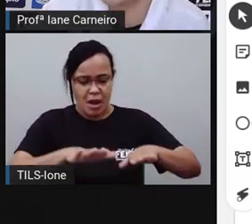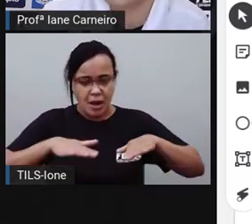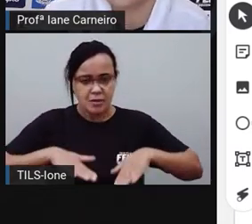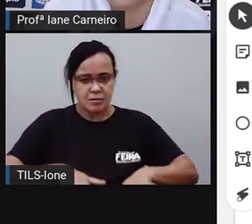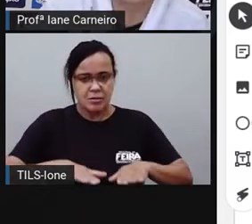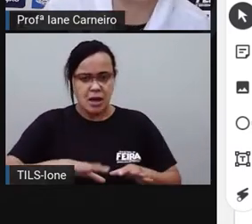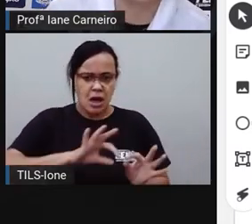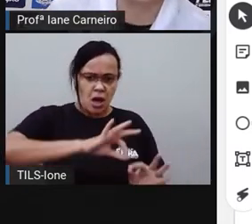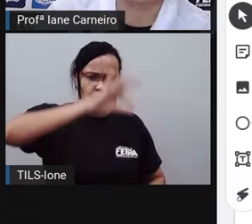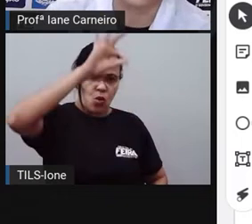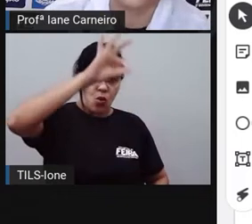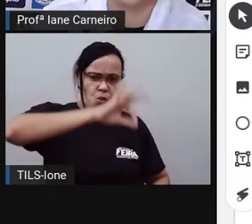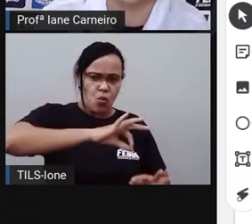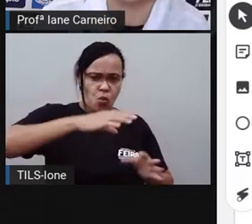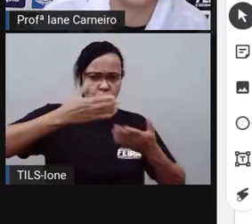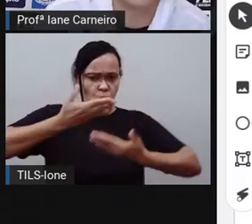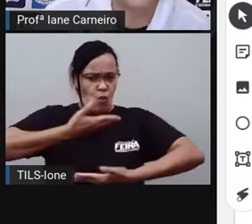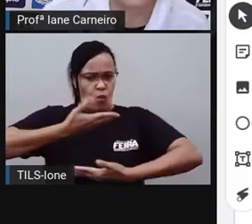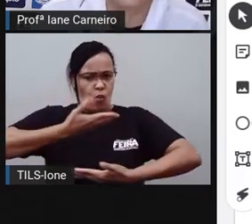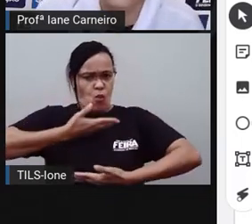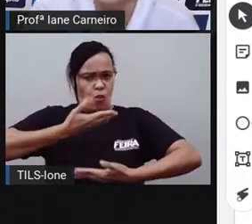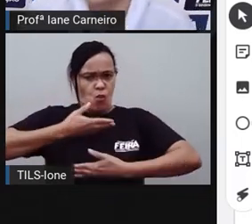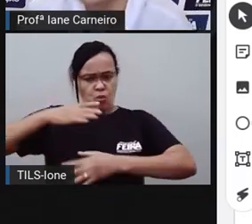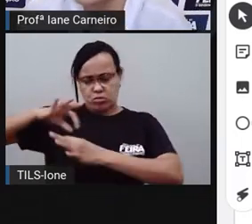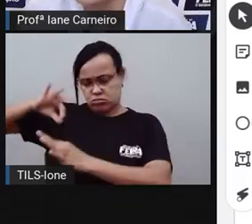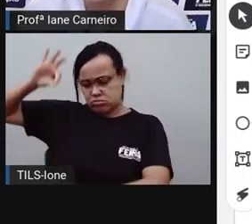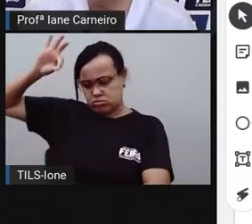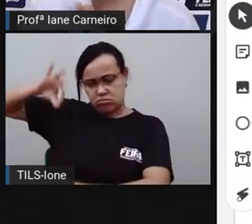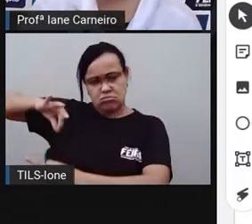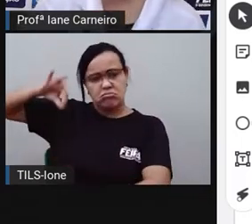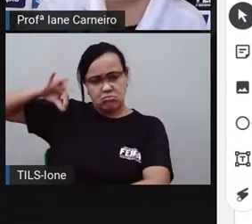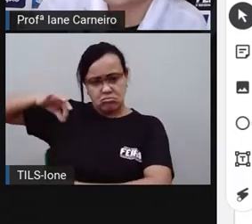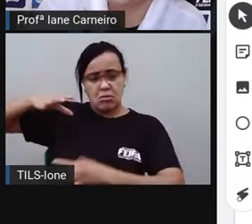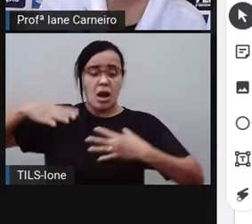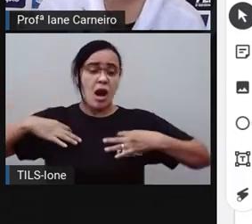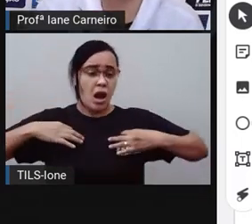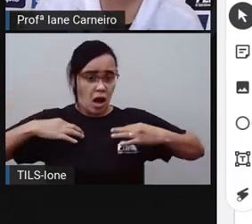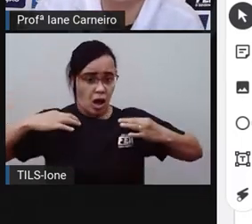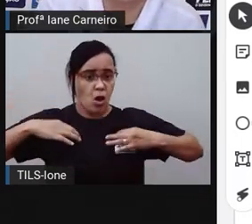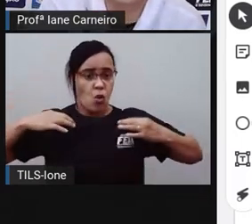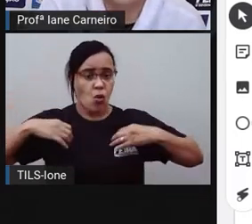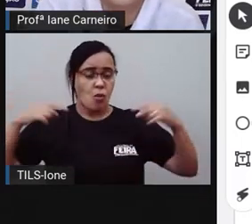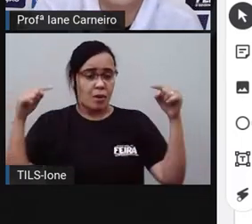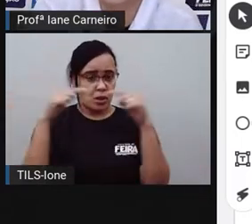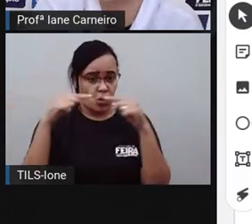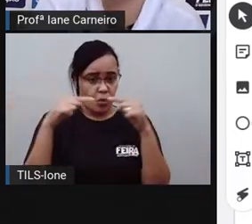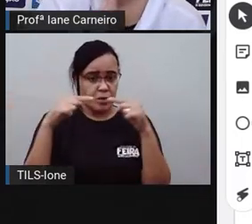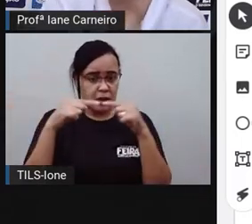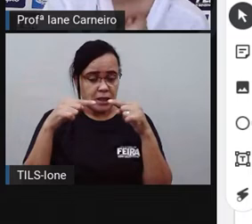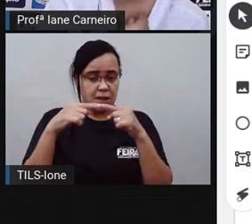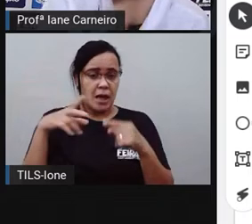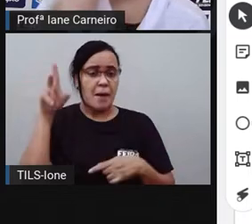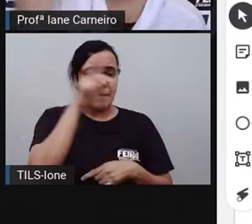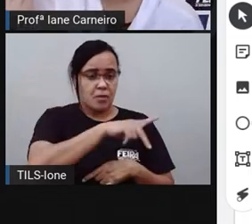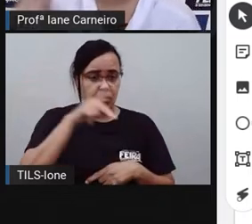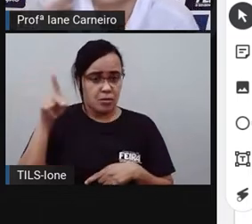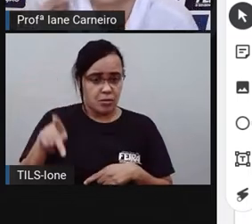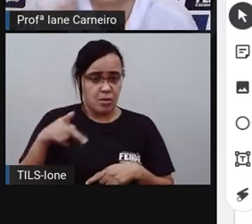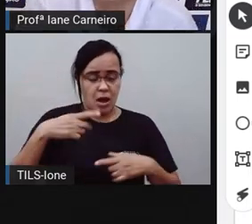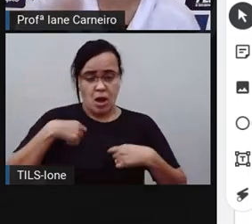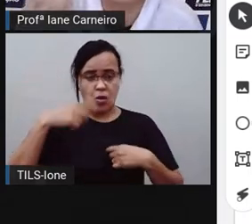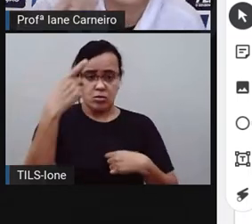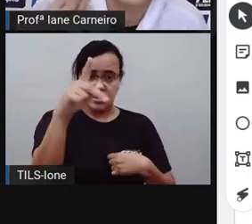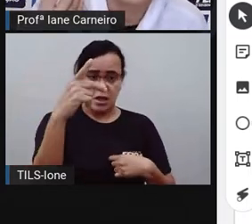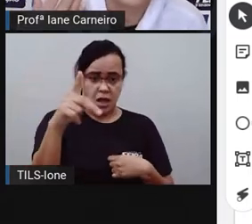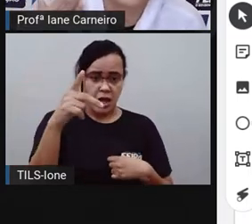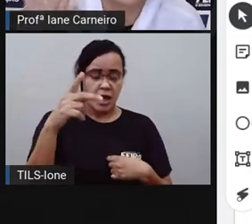corpo? Saber qual o tamanho da minha roupa, né? Porque a roupa para mim pode não servir para Ione. A roupa de Ione pode não servir para mim,